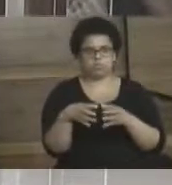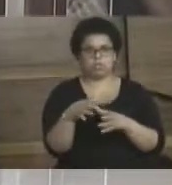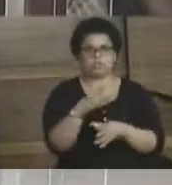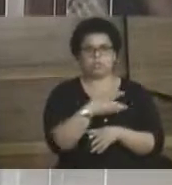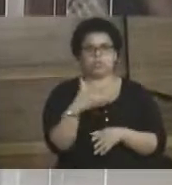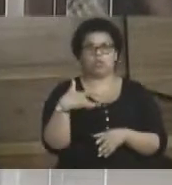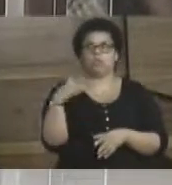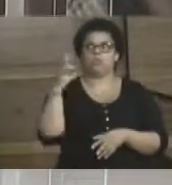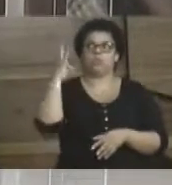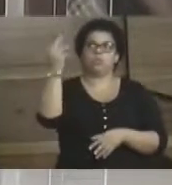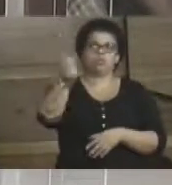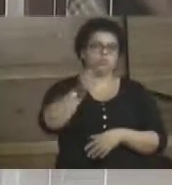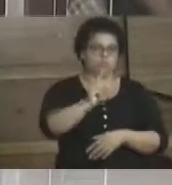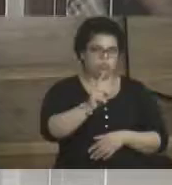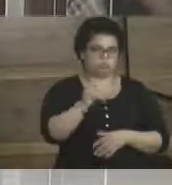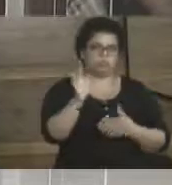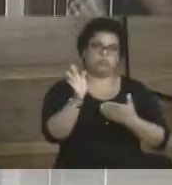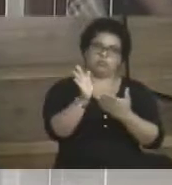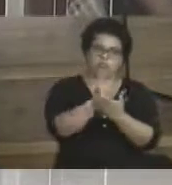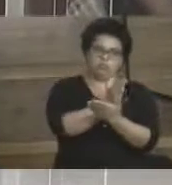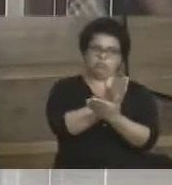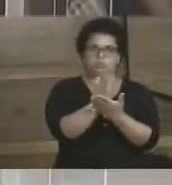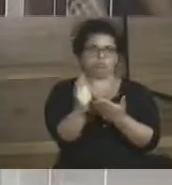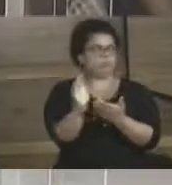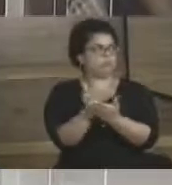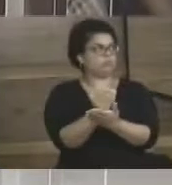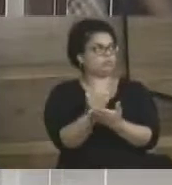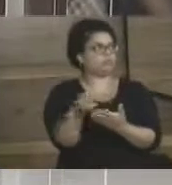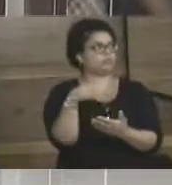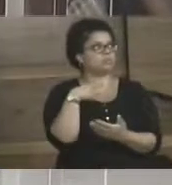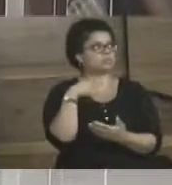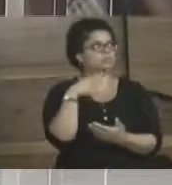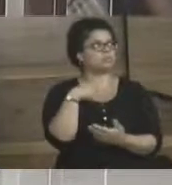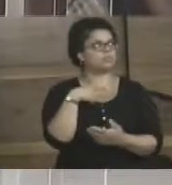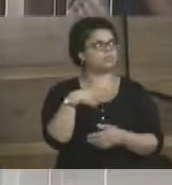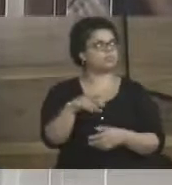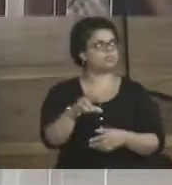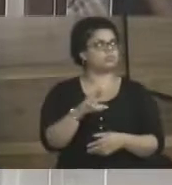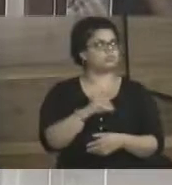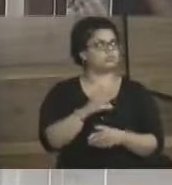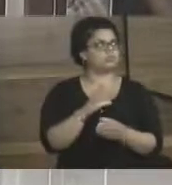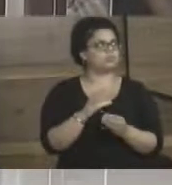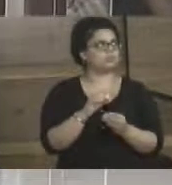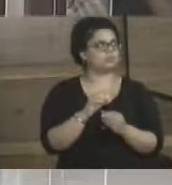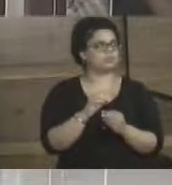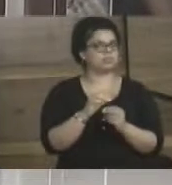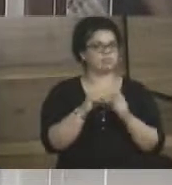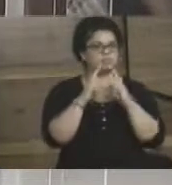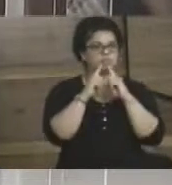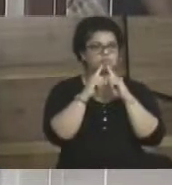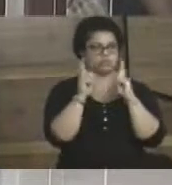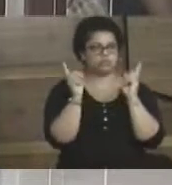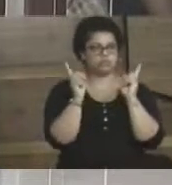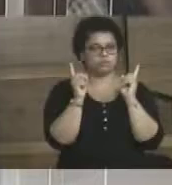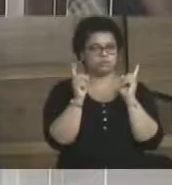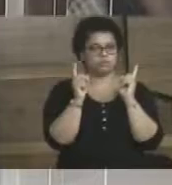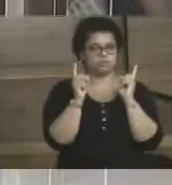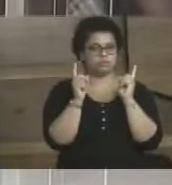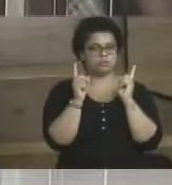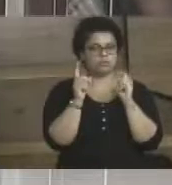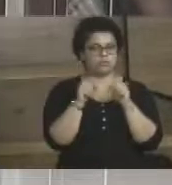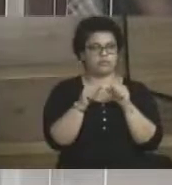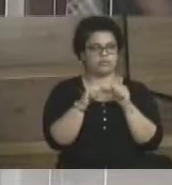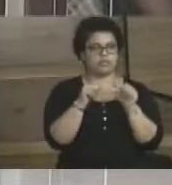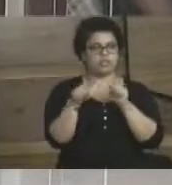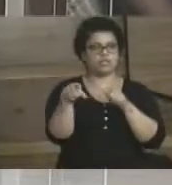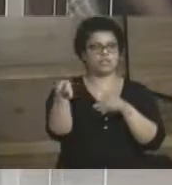digo que são todos, mas eu tenho recebido muitas reclamações que os agentes não têm feito trabalho de dentro